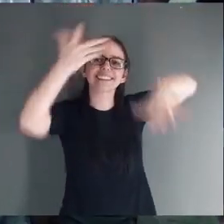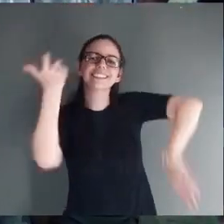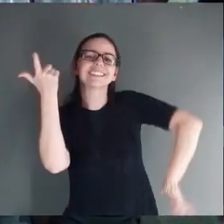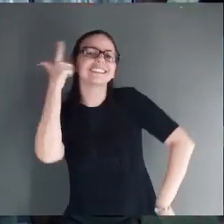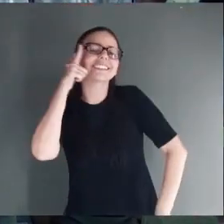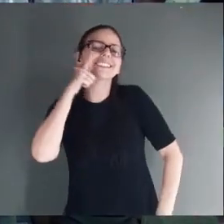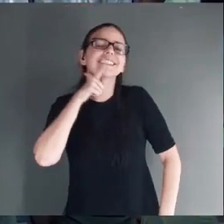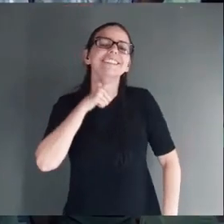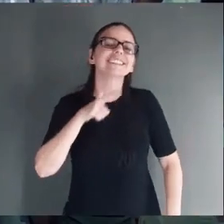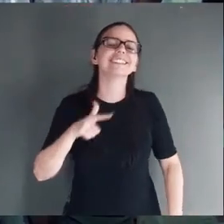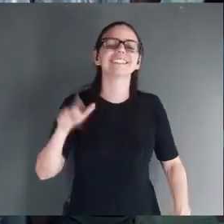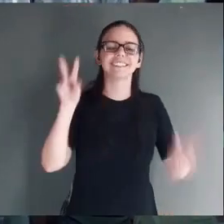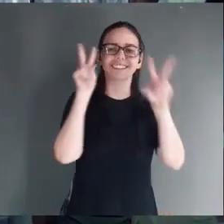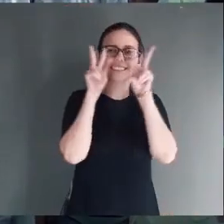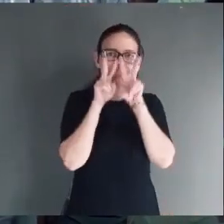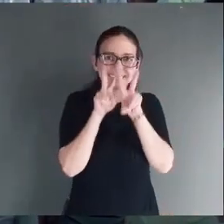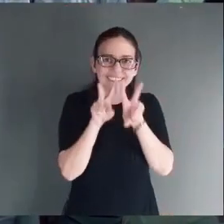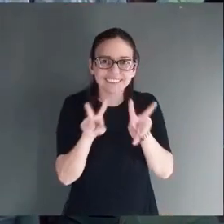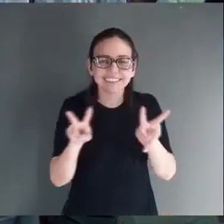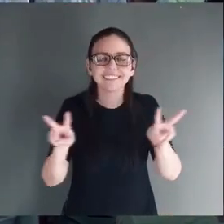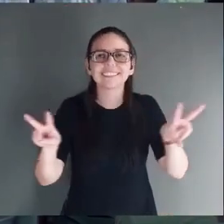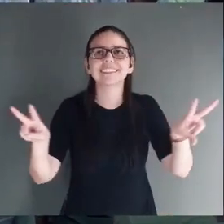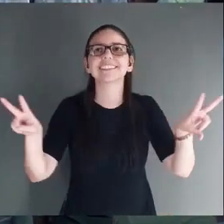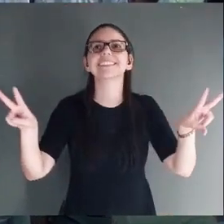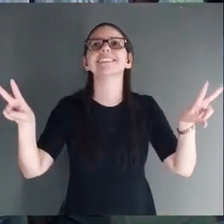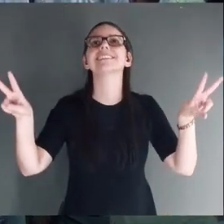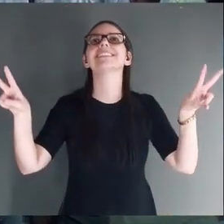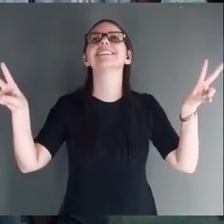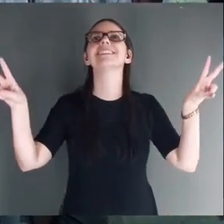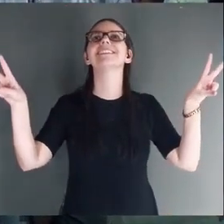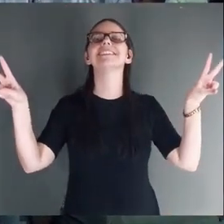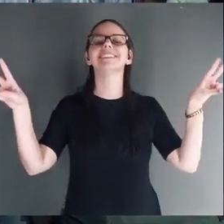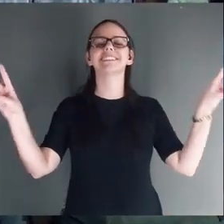-me.